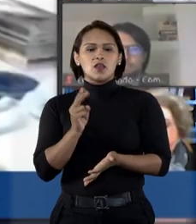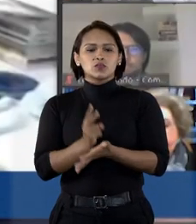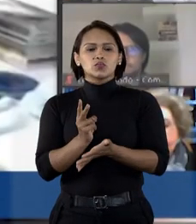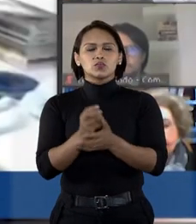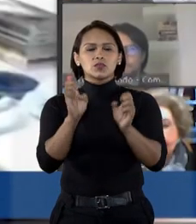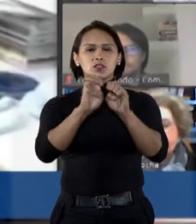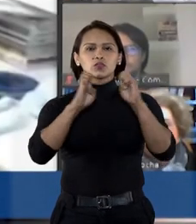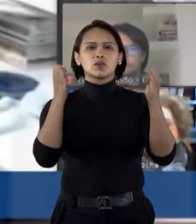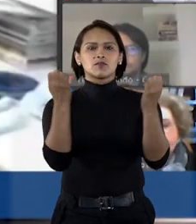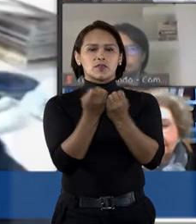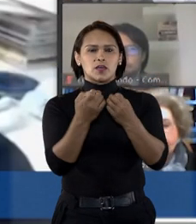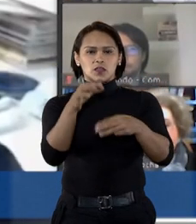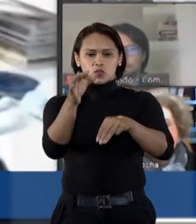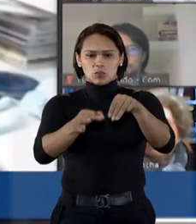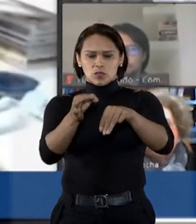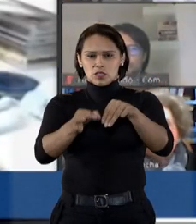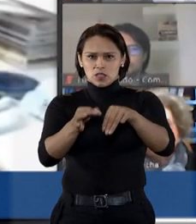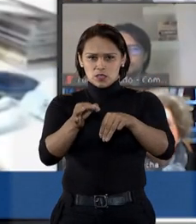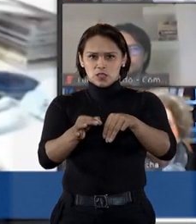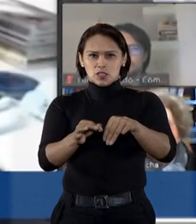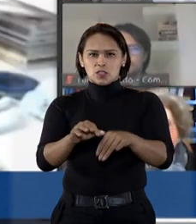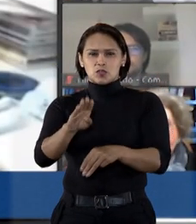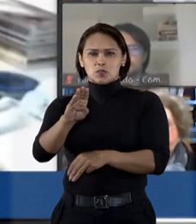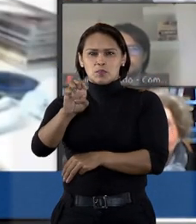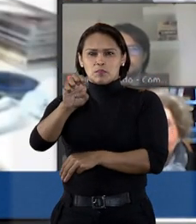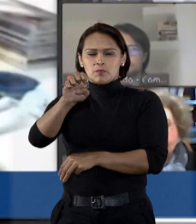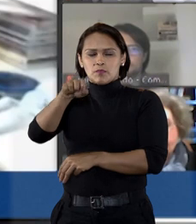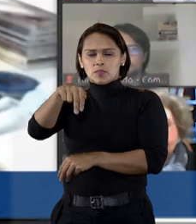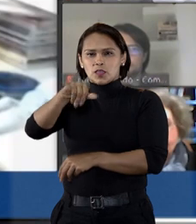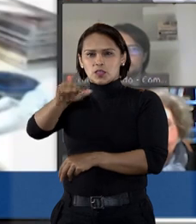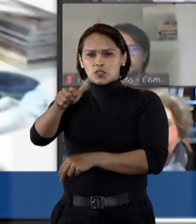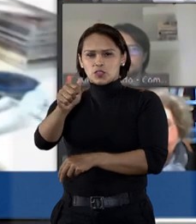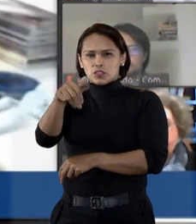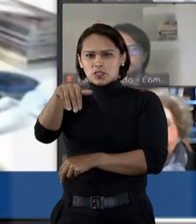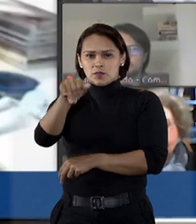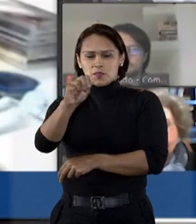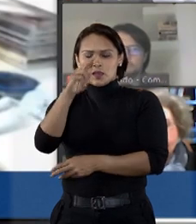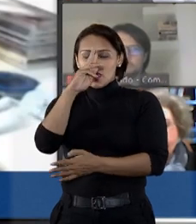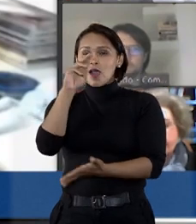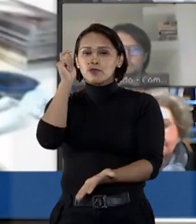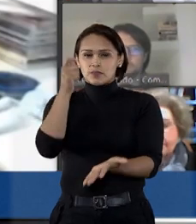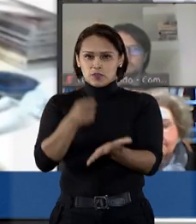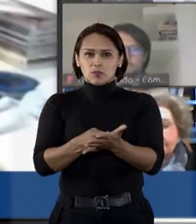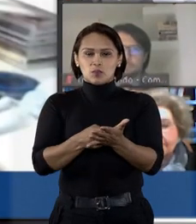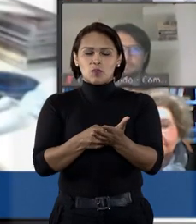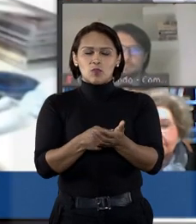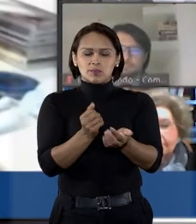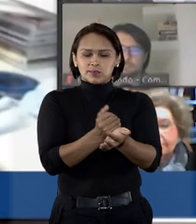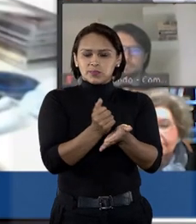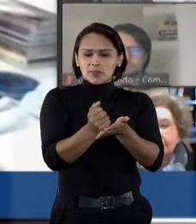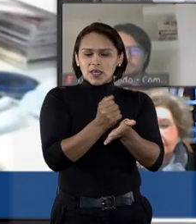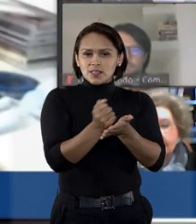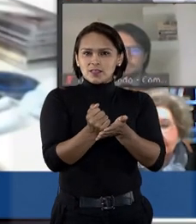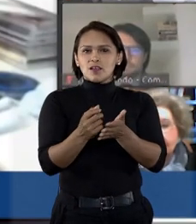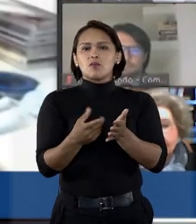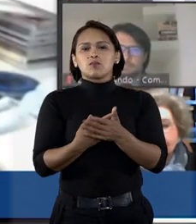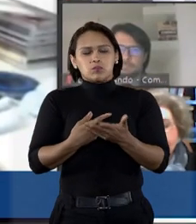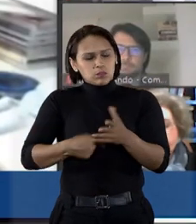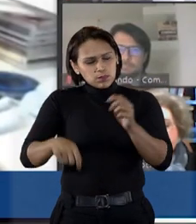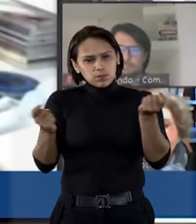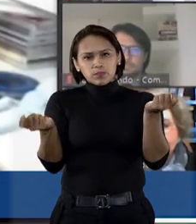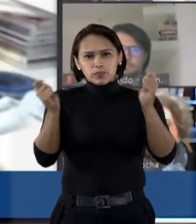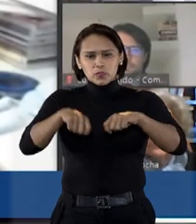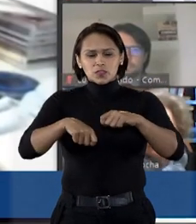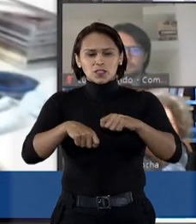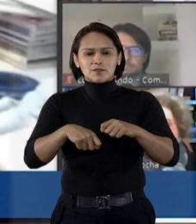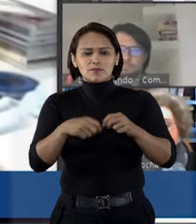Durante o evento, o ministro do STJ, Herman Benjamin, afirmou que a edição do Código permitiu a criação